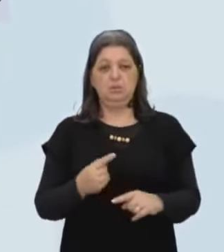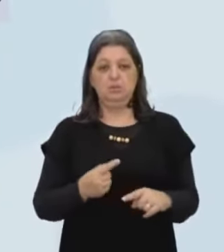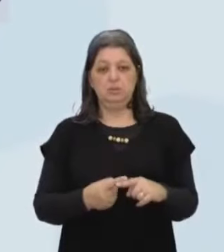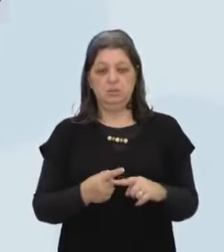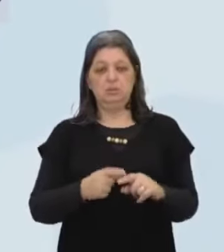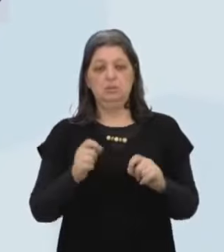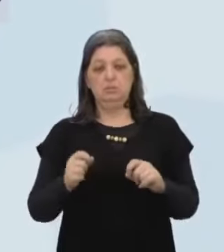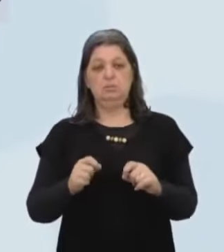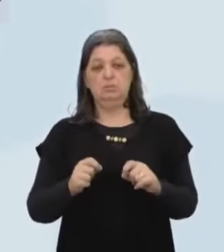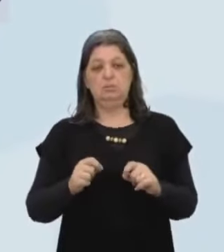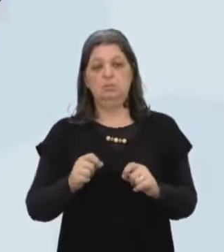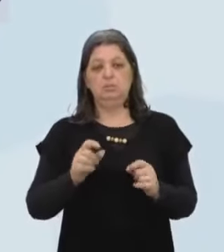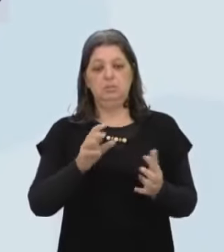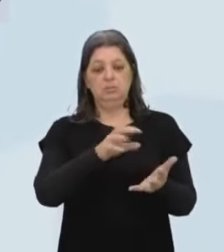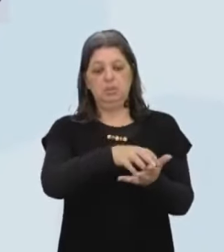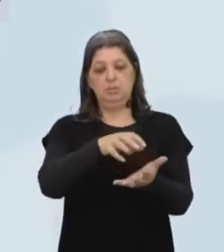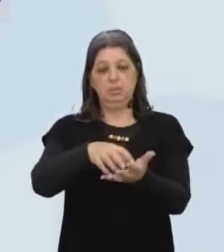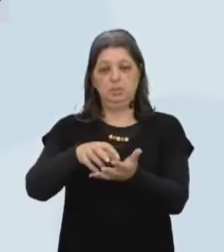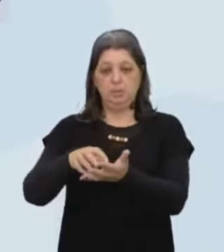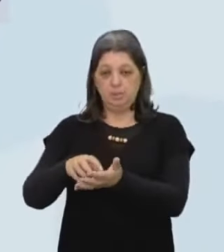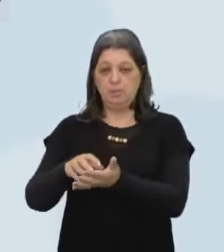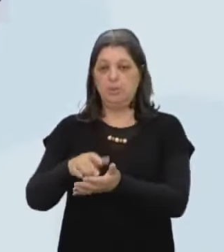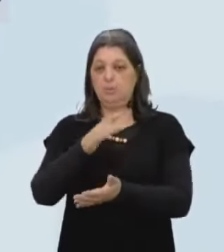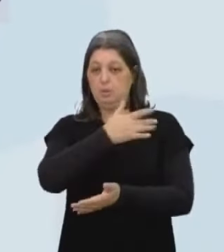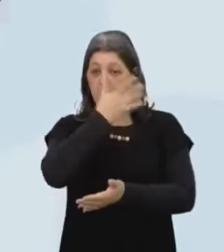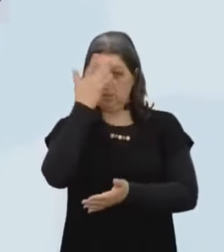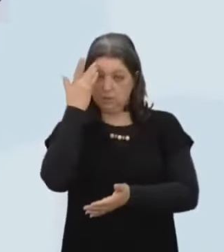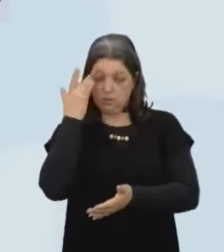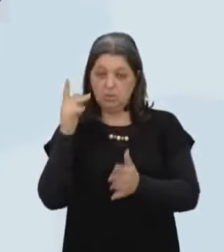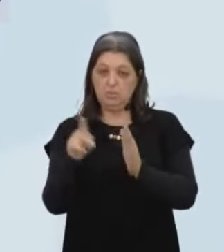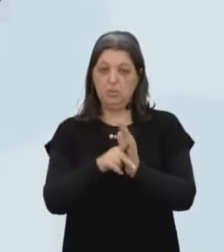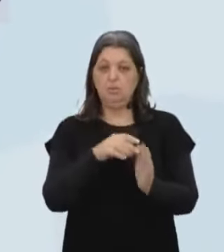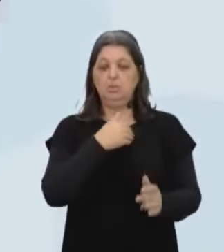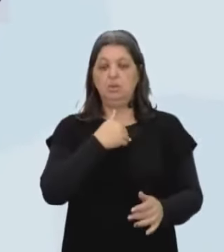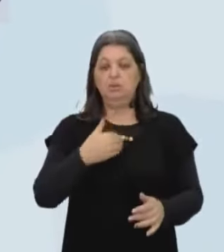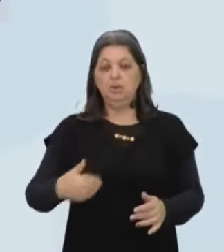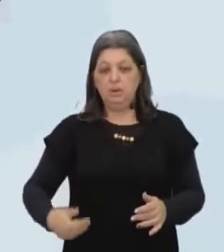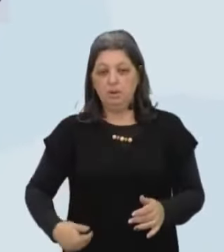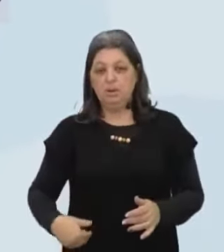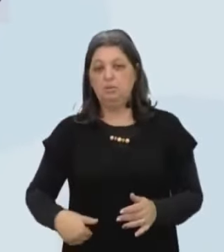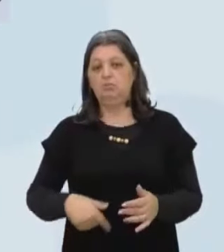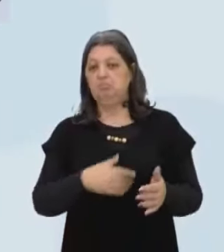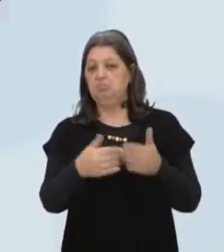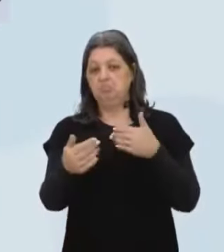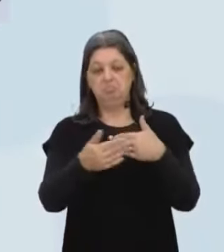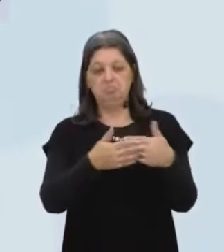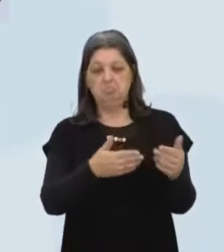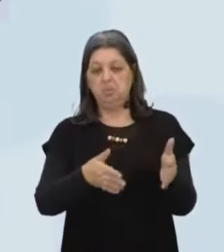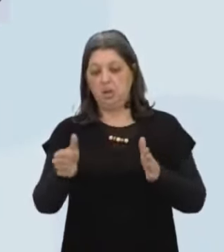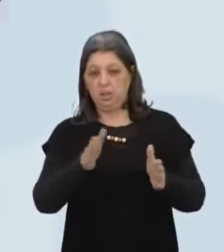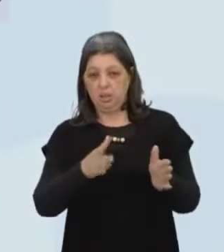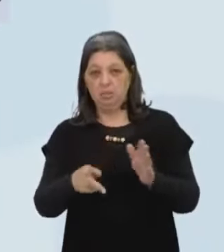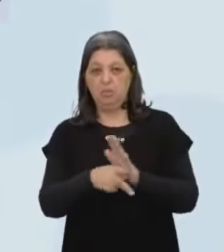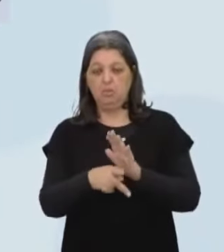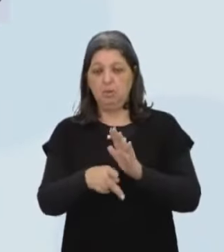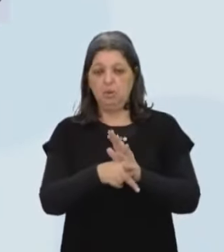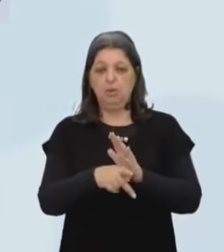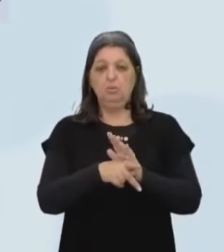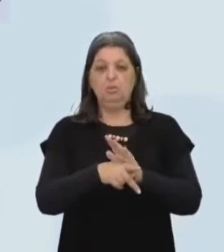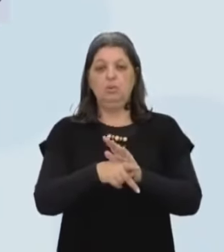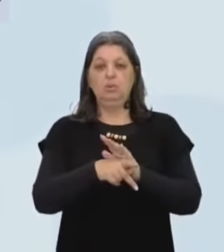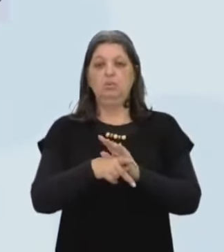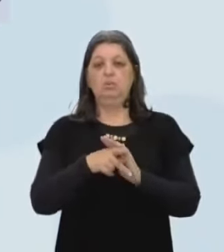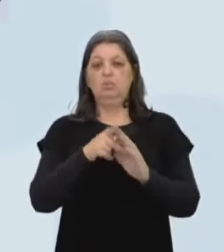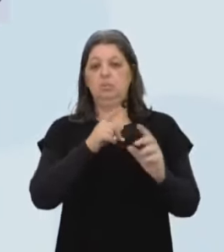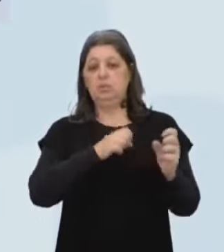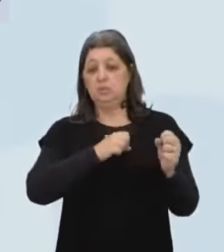caracterizados Pelas pessoas Que são seus governantes E que Em qualquer época dada Reivindicam para si O monopólio da força